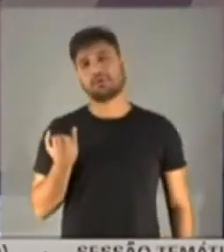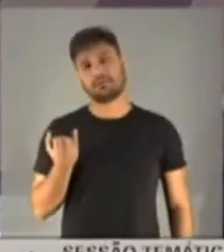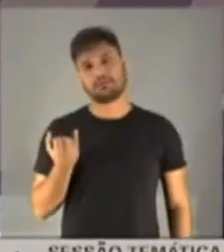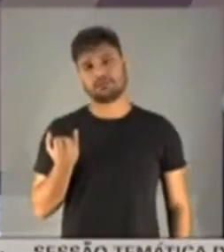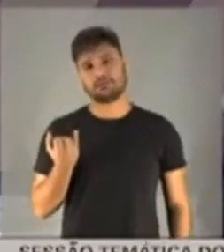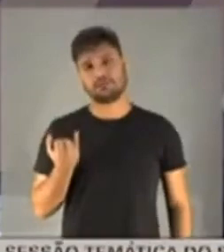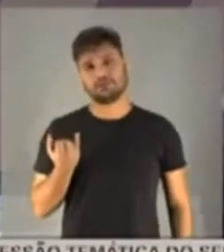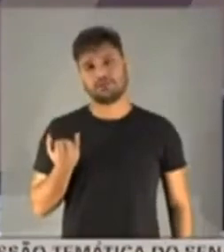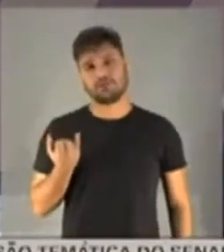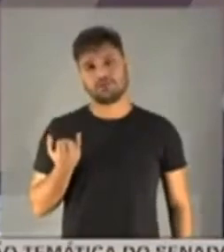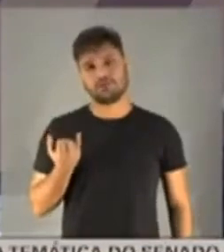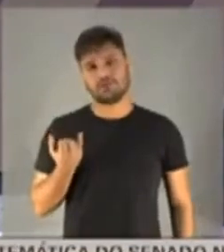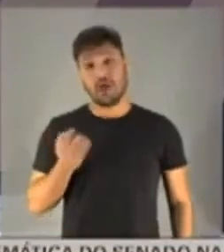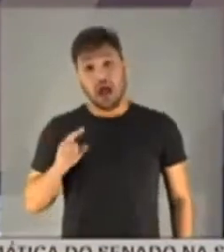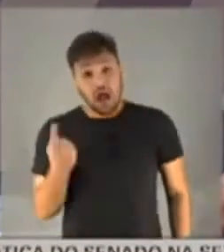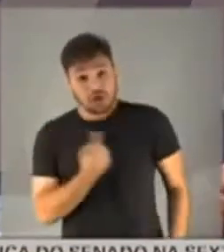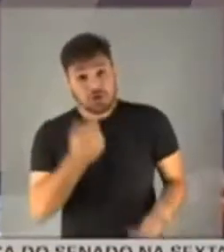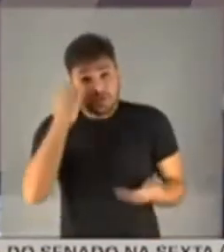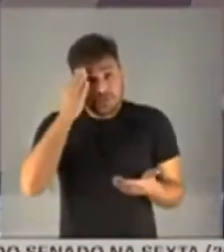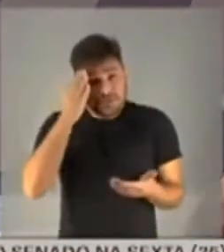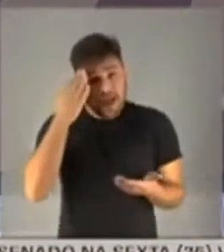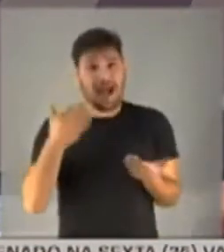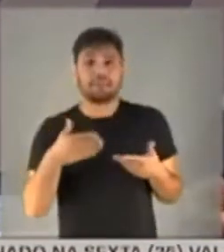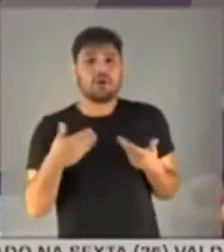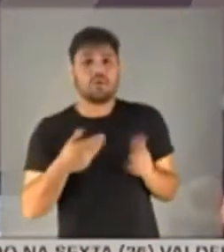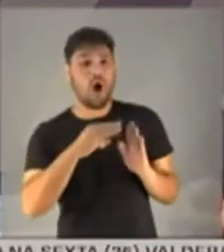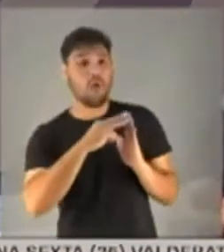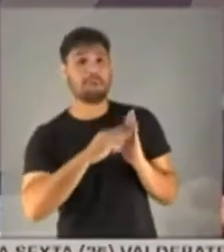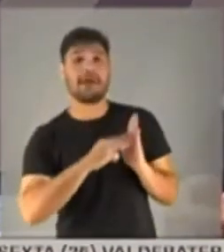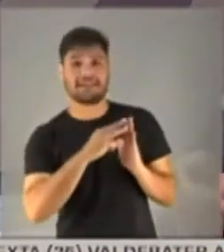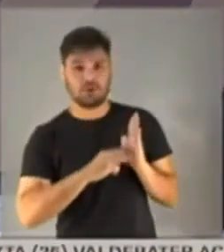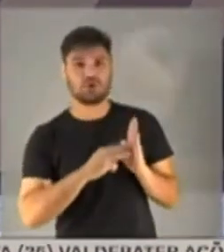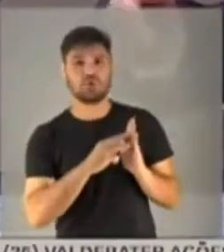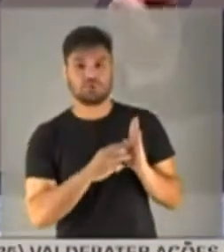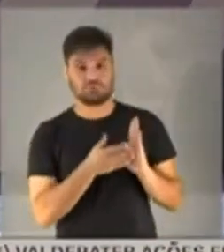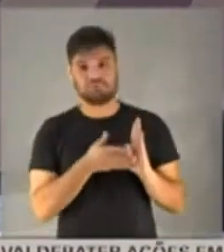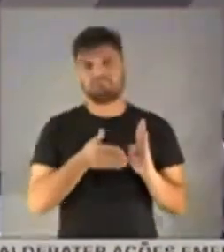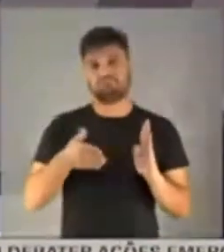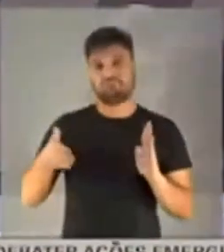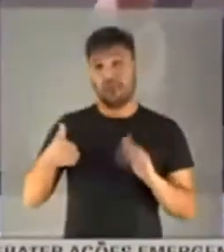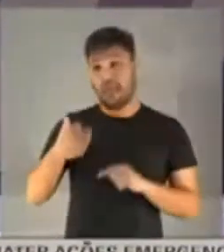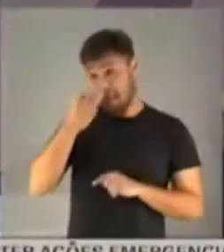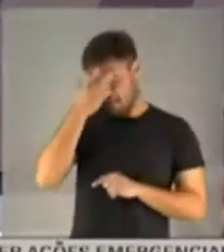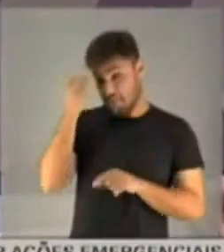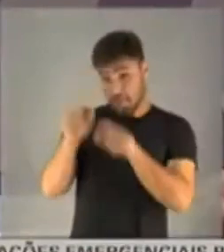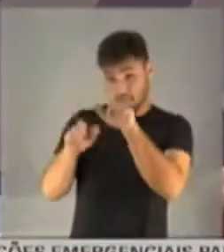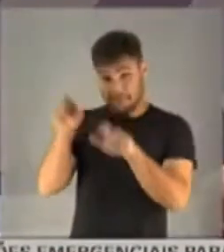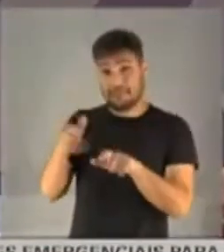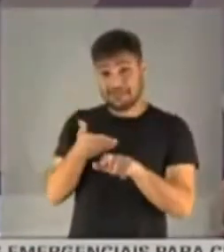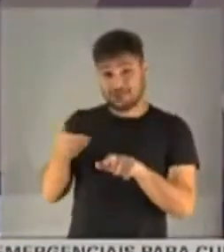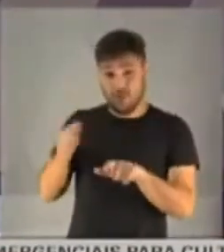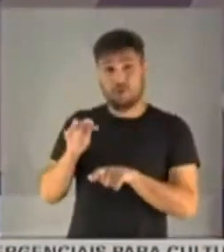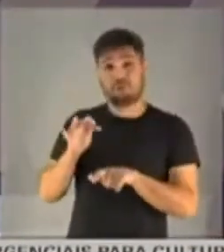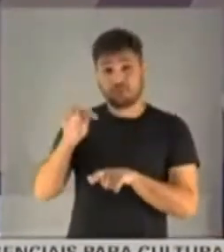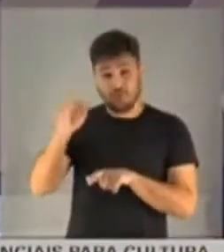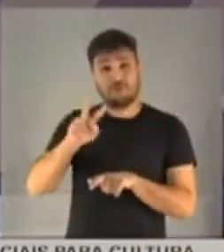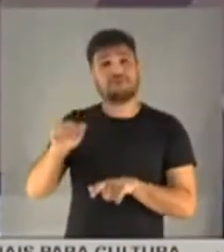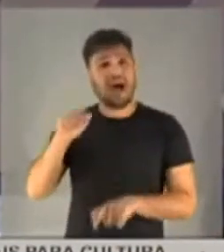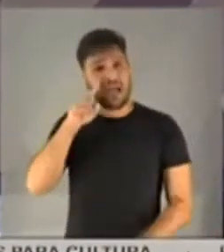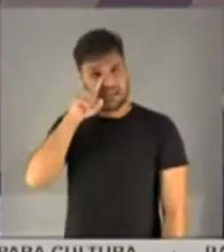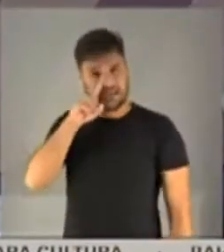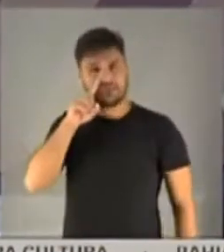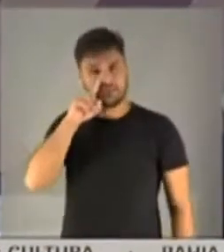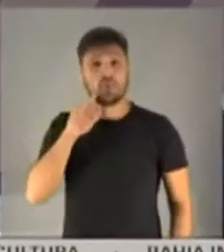para que nós sabemos os métodos que nós estamos enfrentando, que essas pessoas enfrentarão, para não